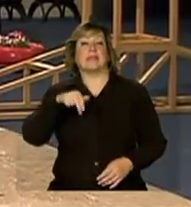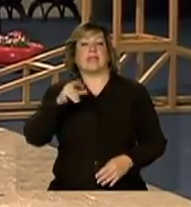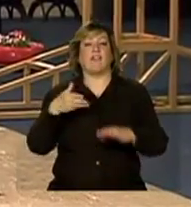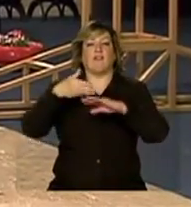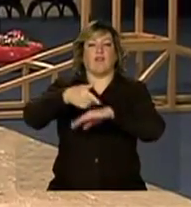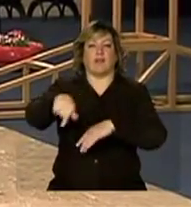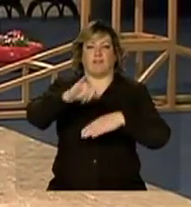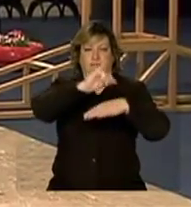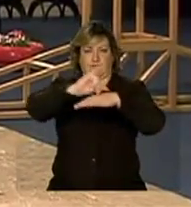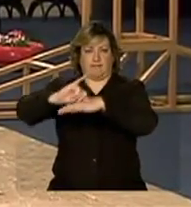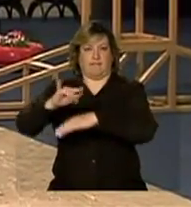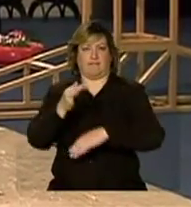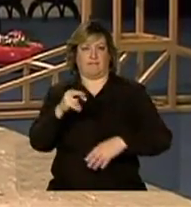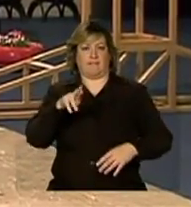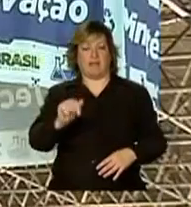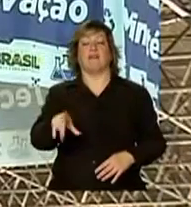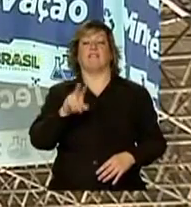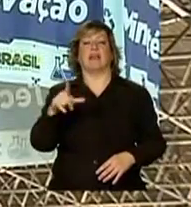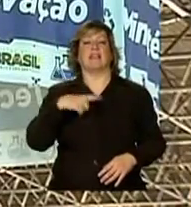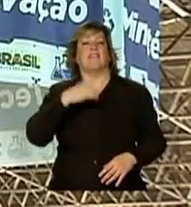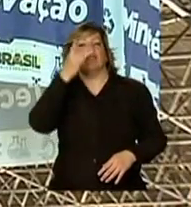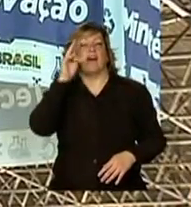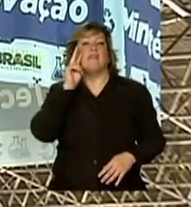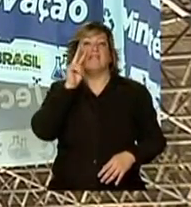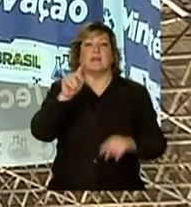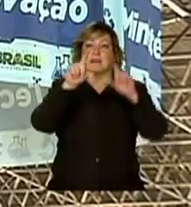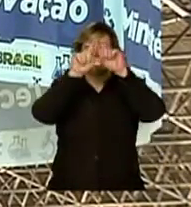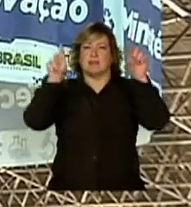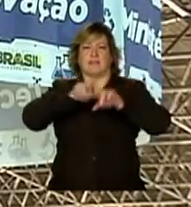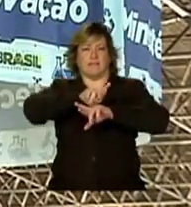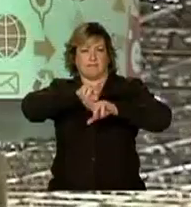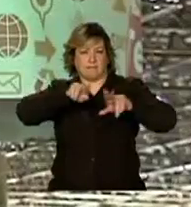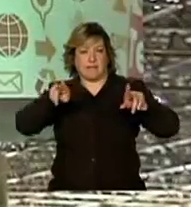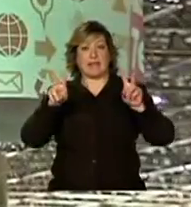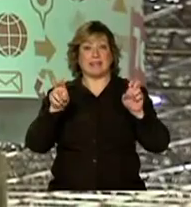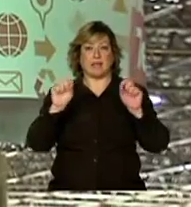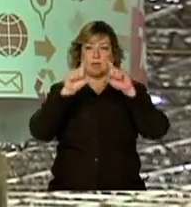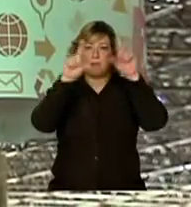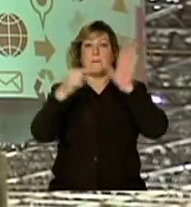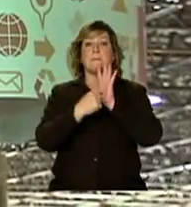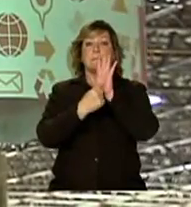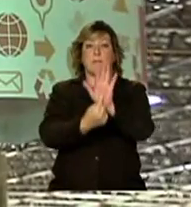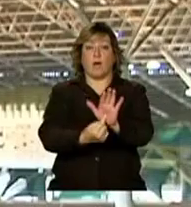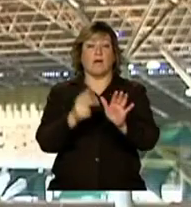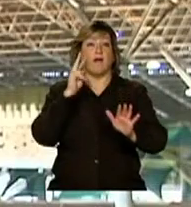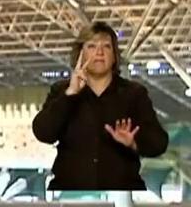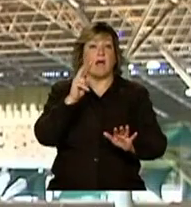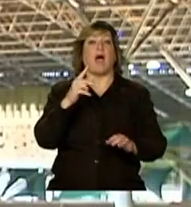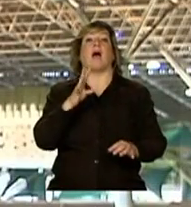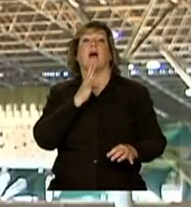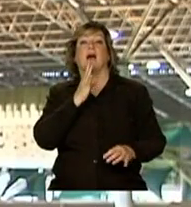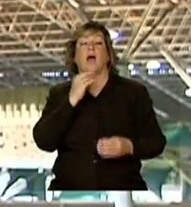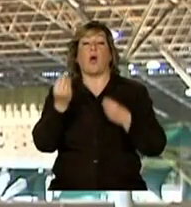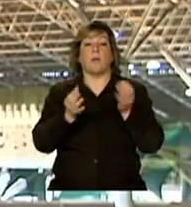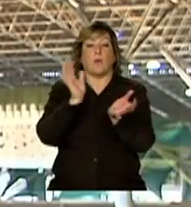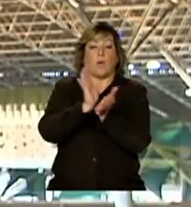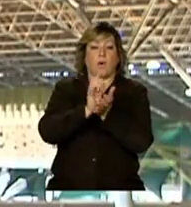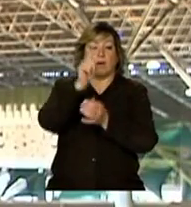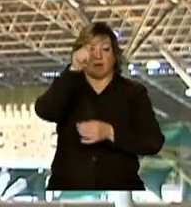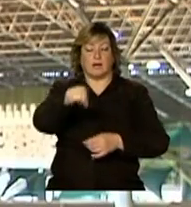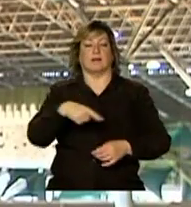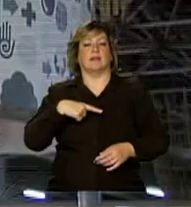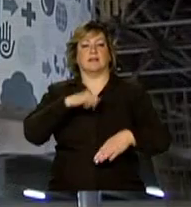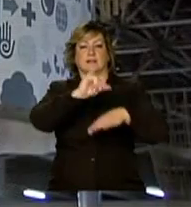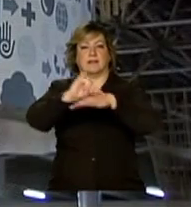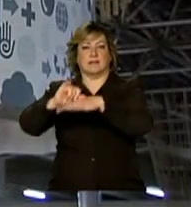for à feira vai contar com uma facilidade. Os diferentes temas são indicados por esses sinalizadores, que devem ajudar na localização